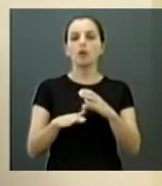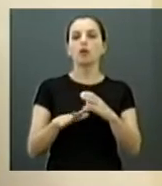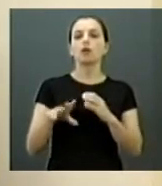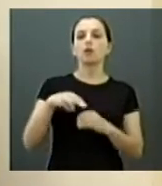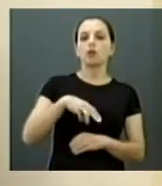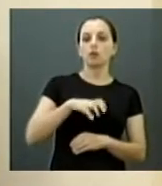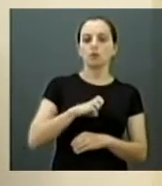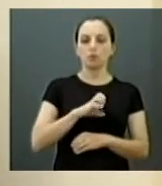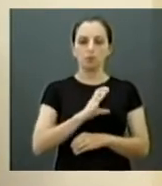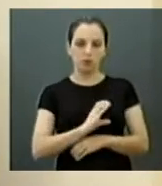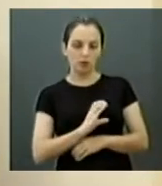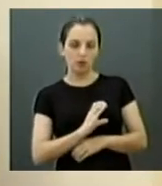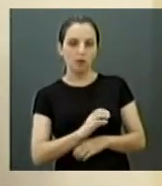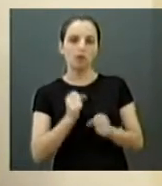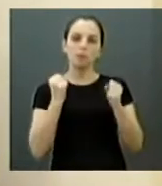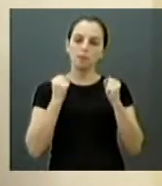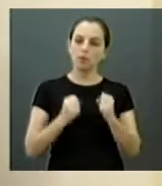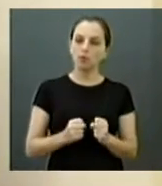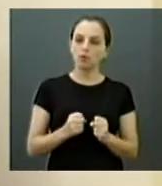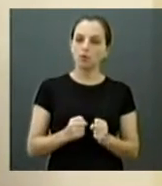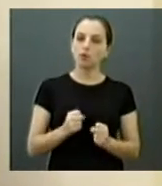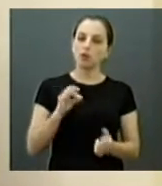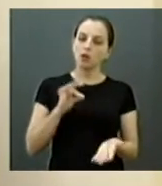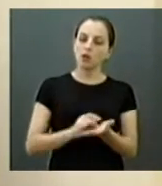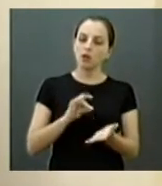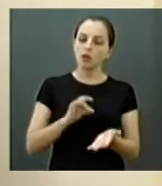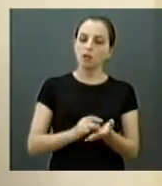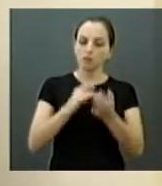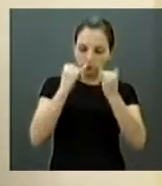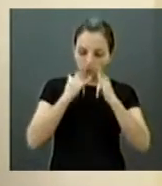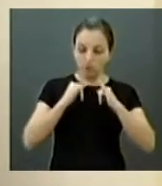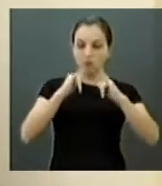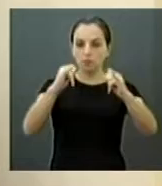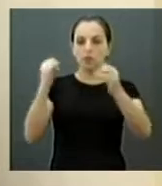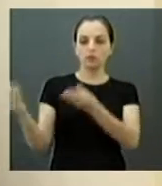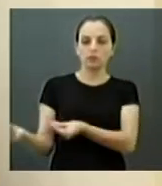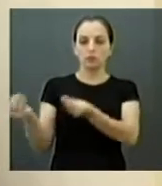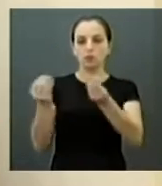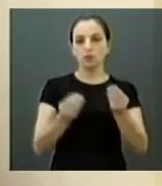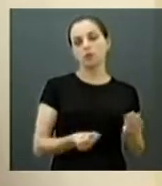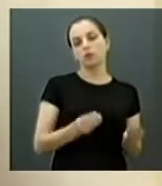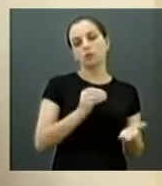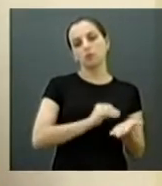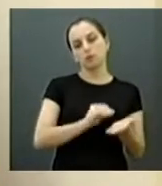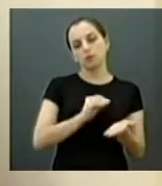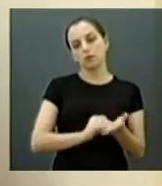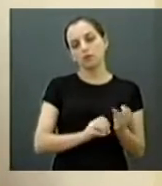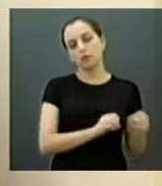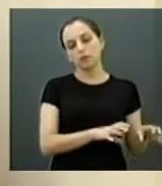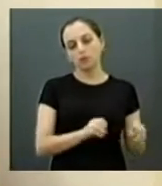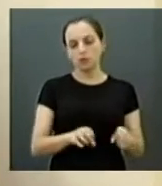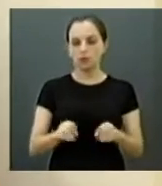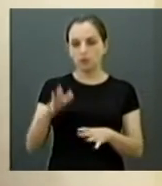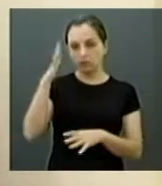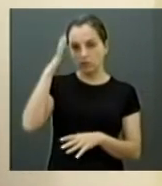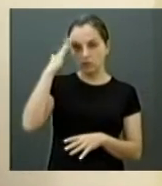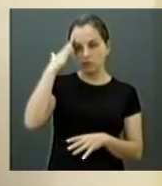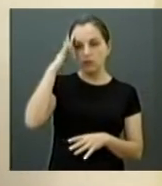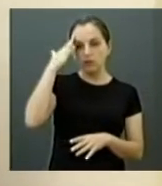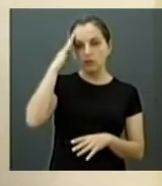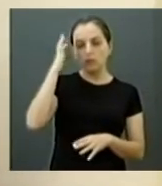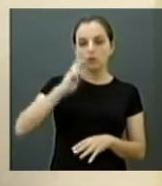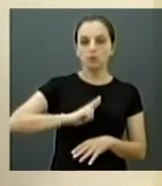MEC para poder confirmar as informações enviadas pela Secretaria de Educação. Eu sei que houve uma